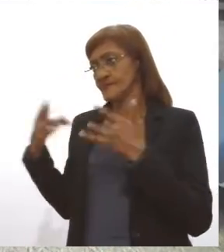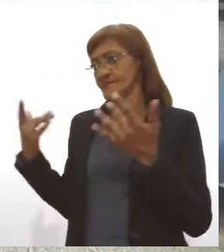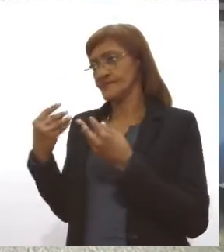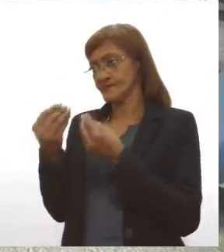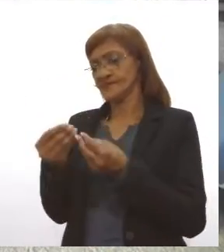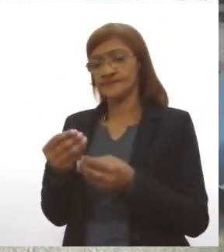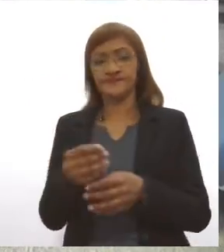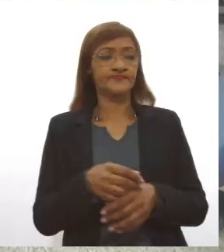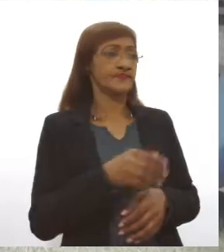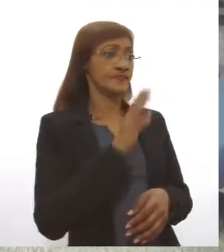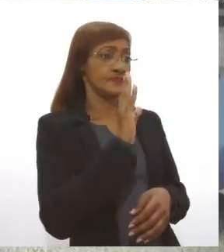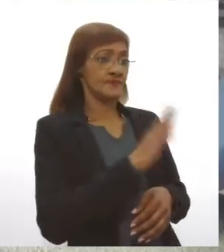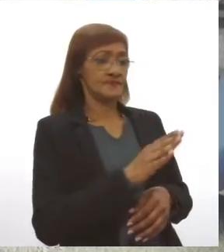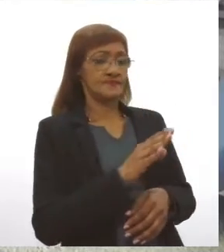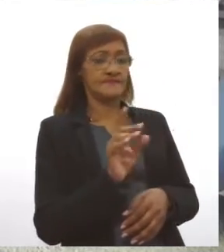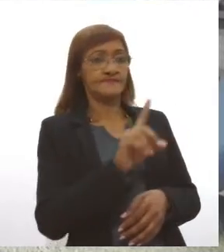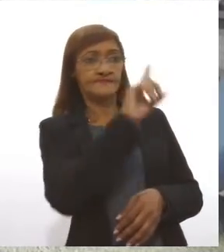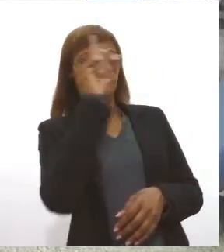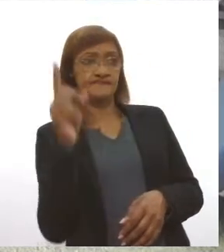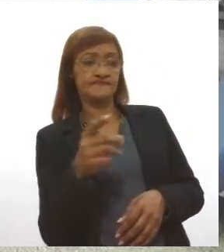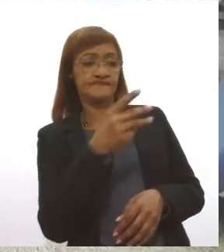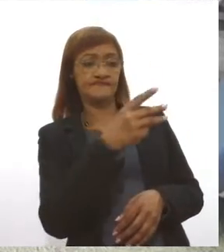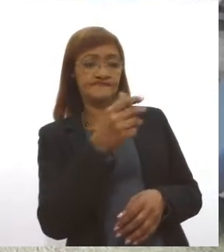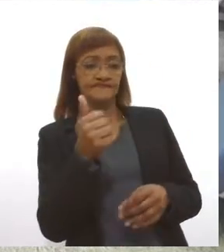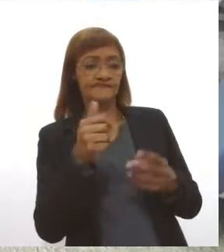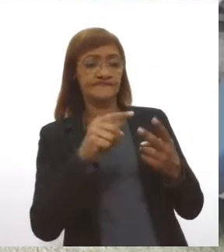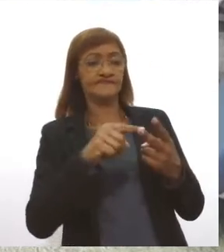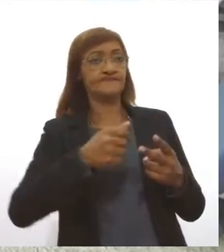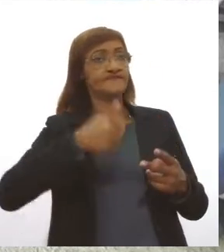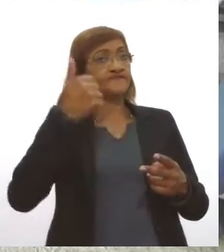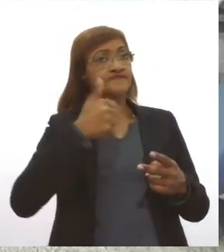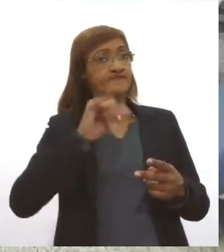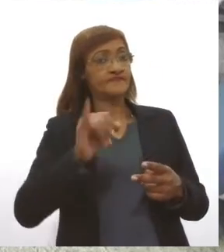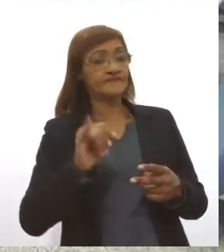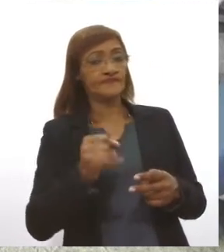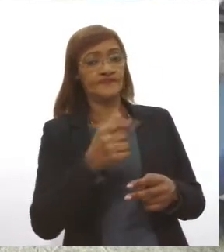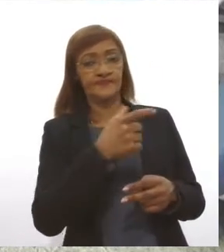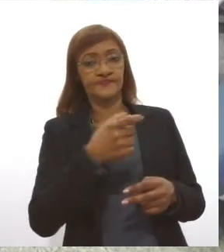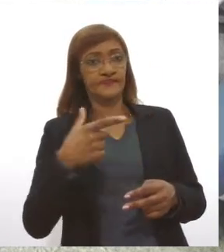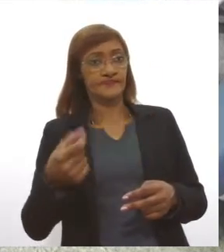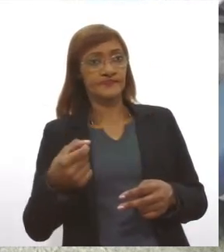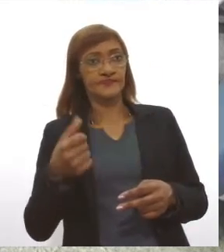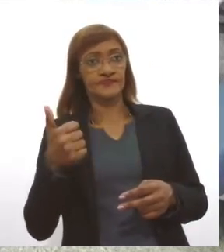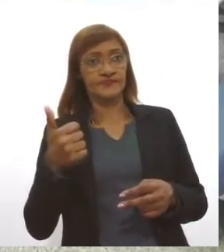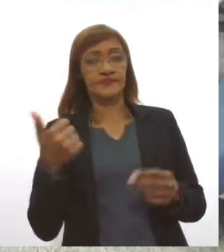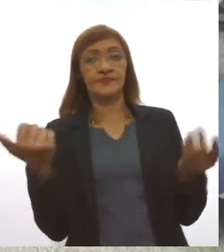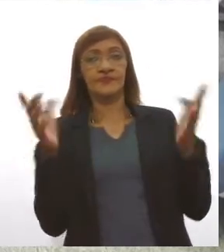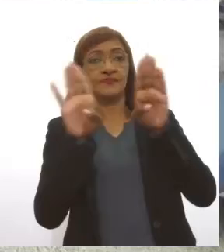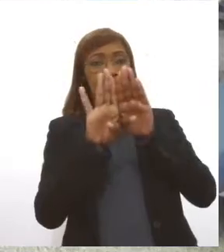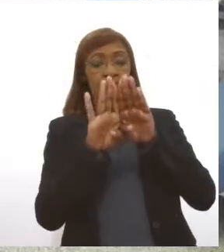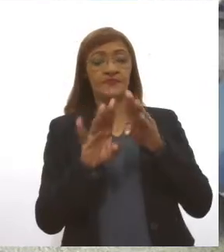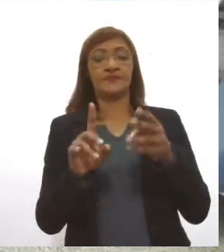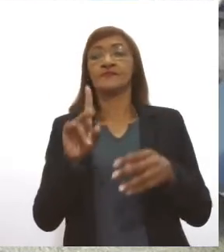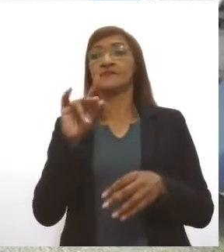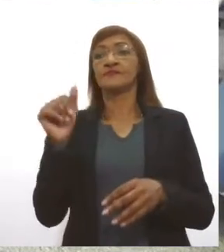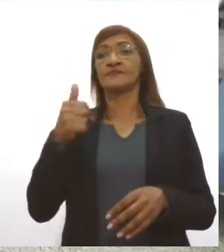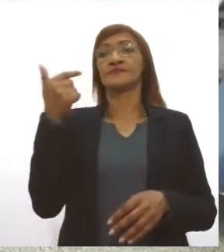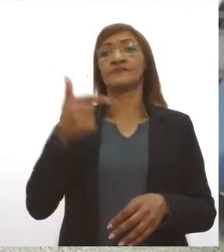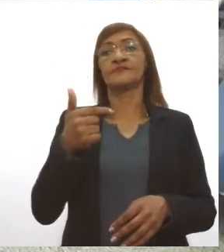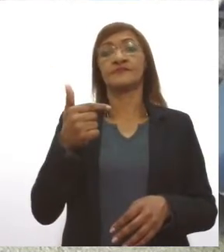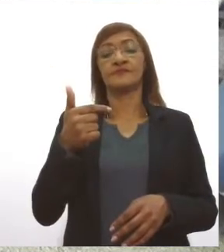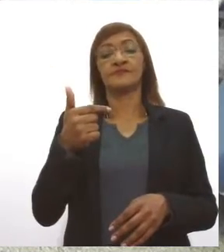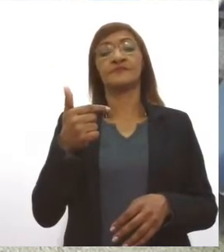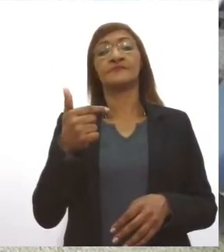do Réveillon, dia 31 e dia 1 de janeiro de 2021, não funciona. E no dia 2 de janeiro de 2021,